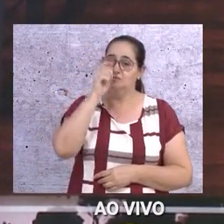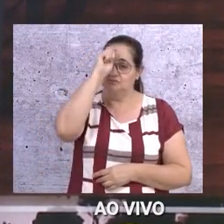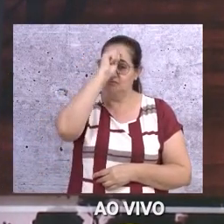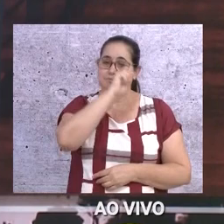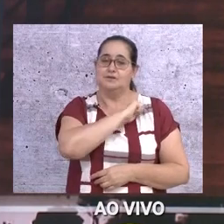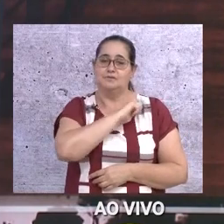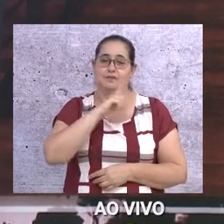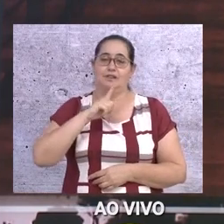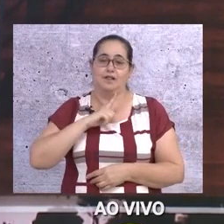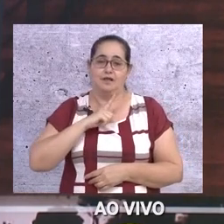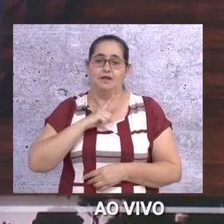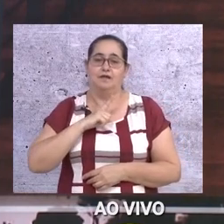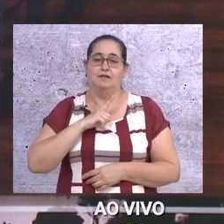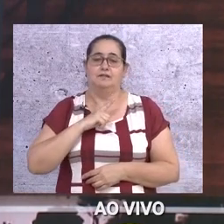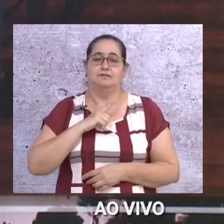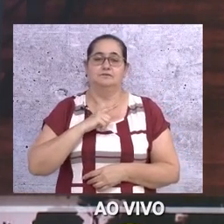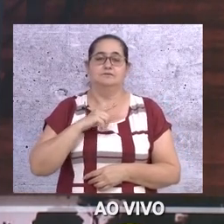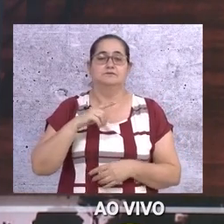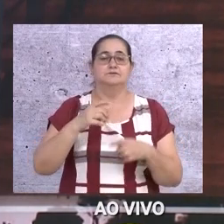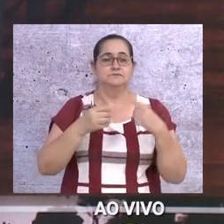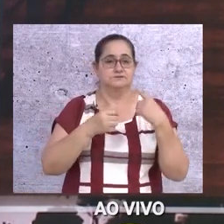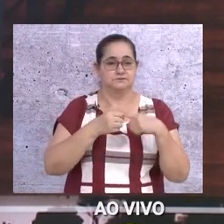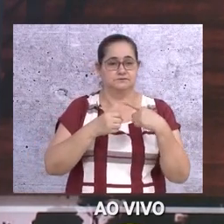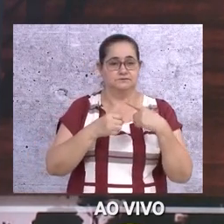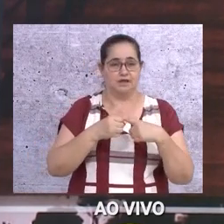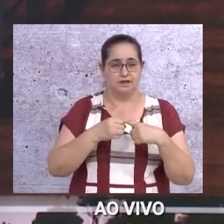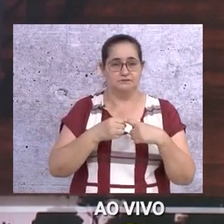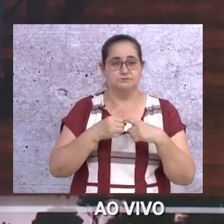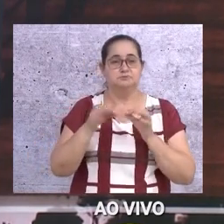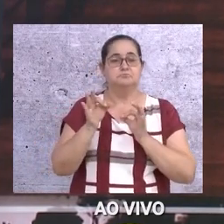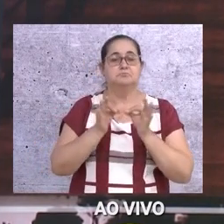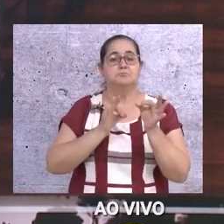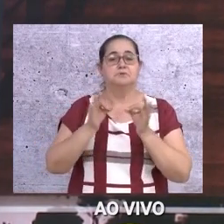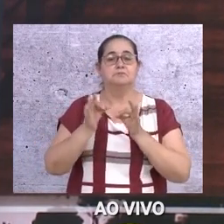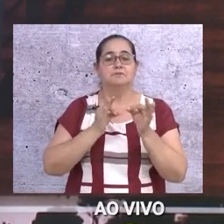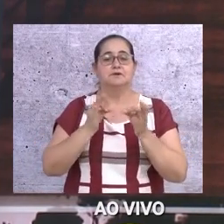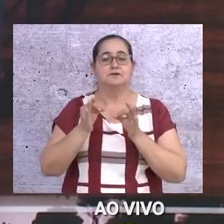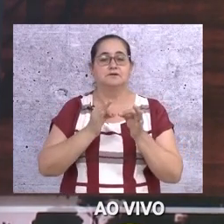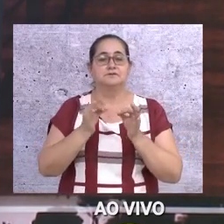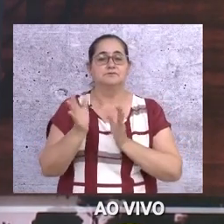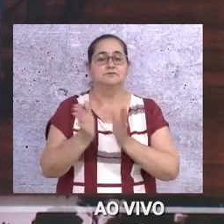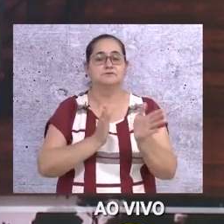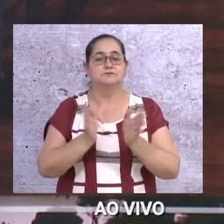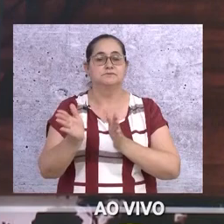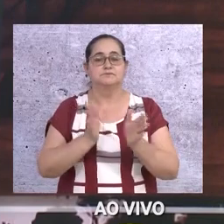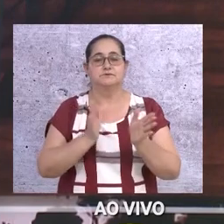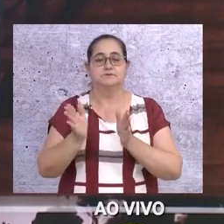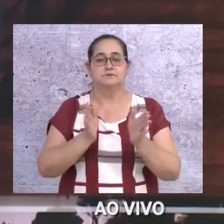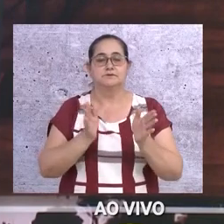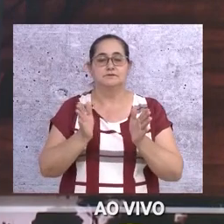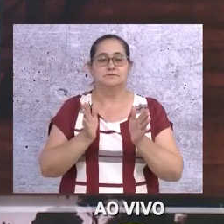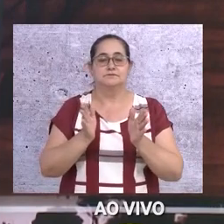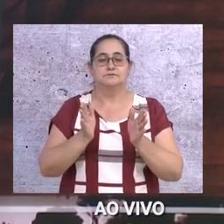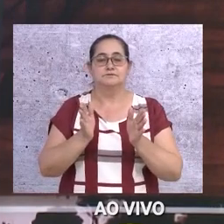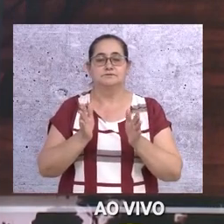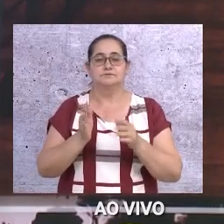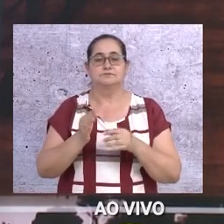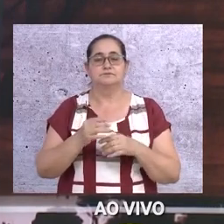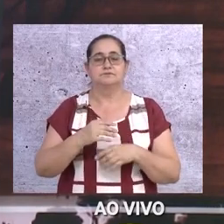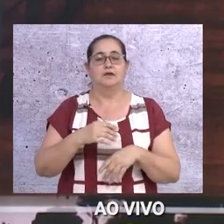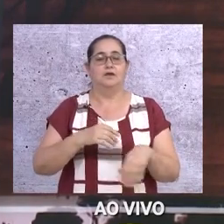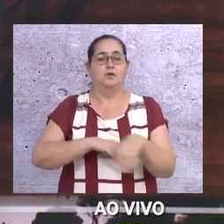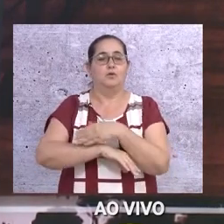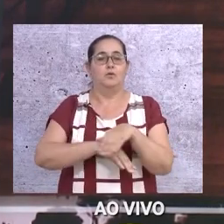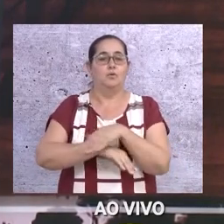Dornelas? Porque nós temos hoje a cidade se preparando com a acessibilidade em todas as ruas